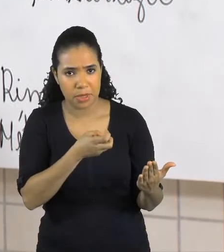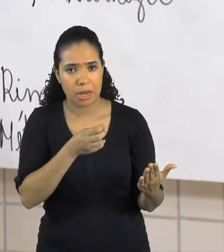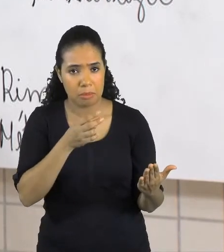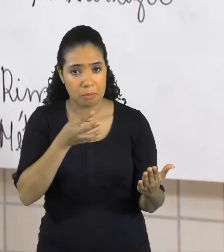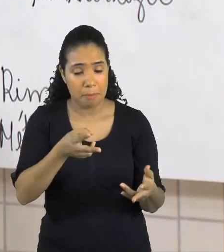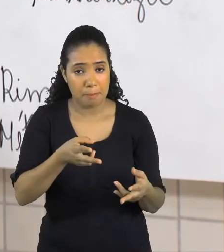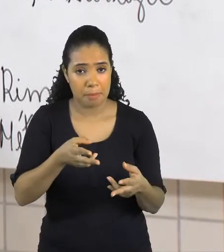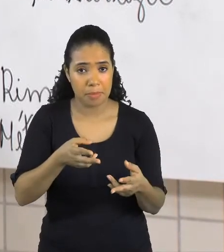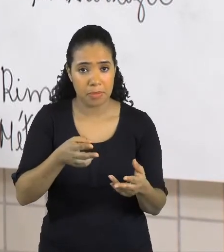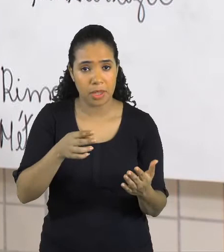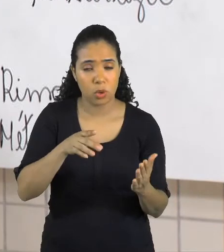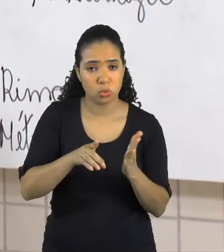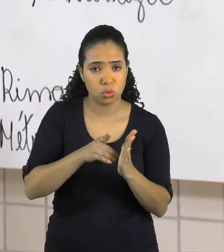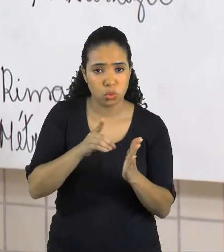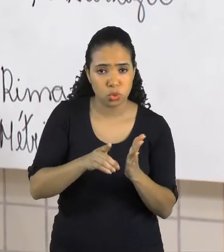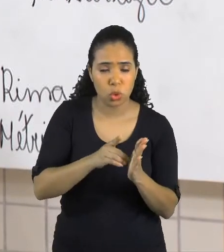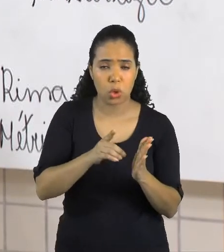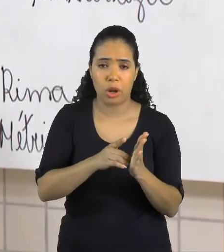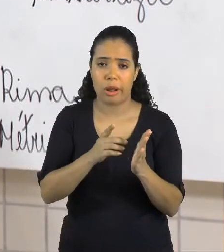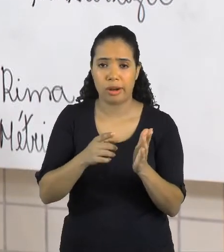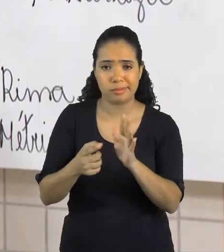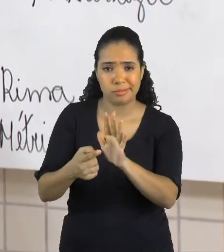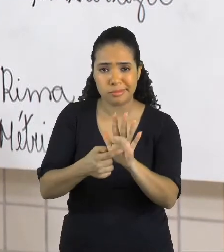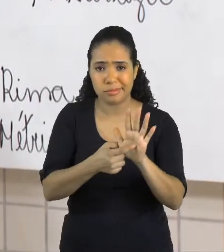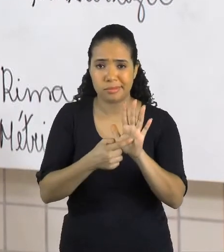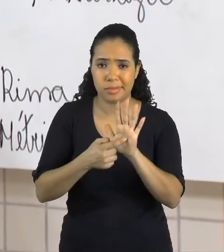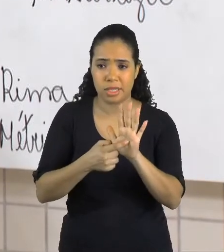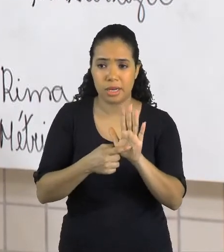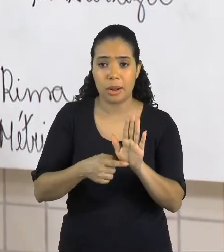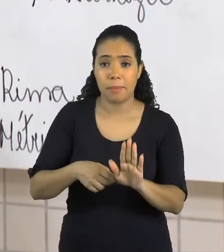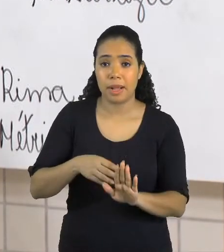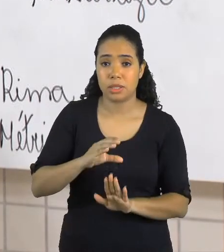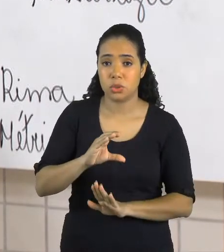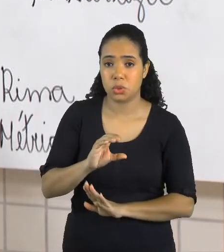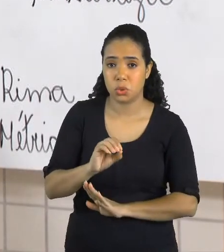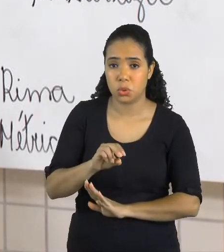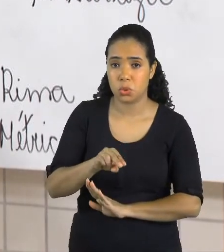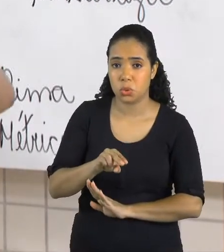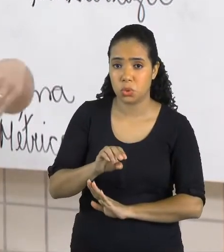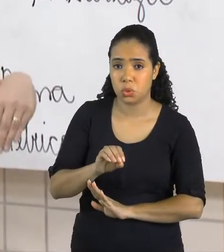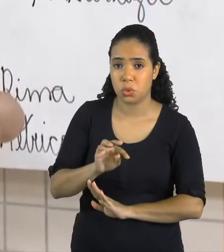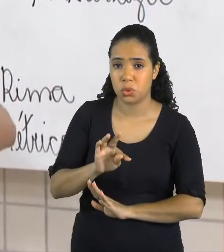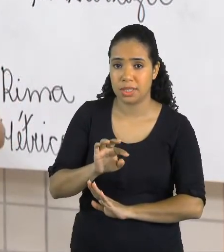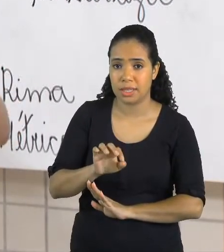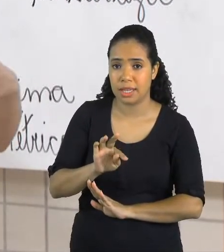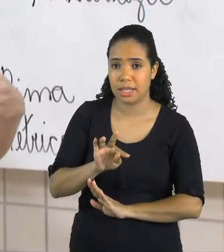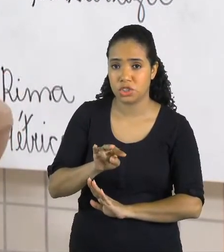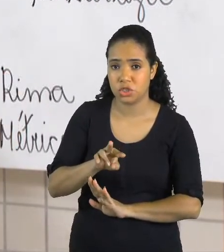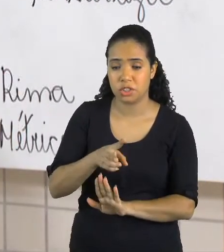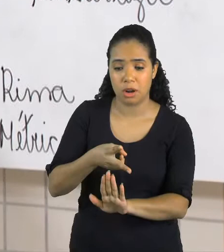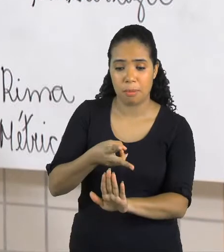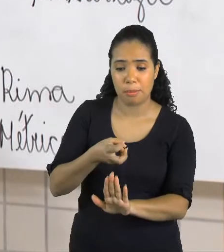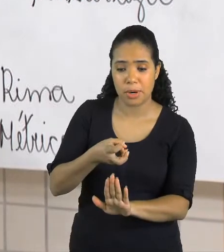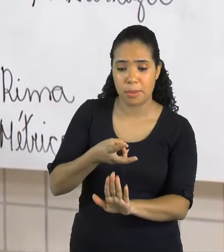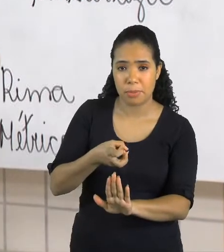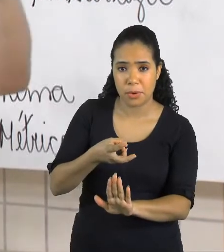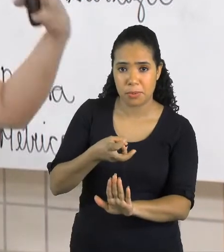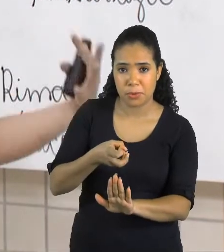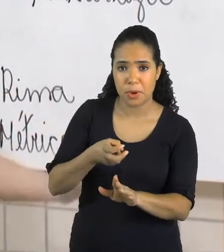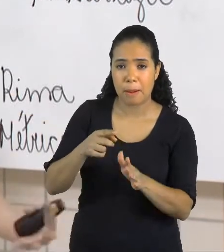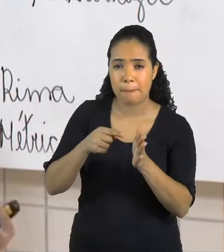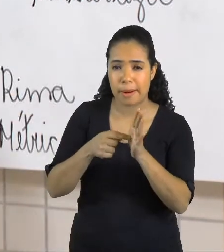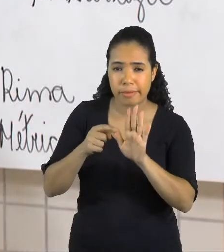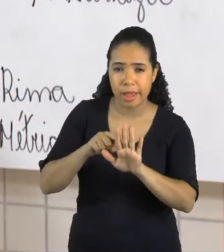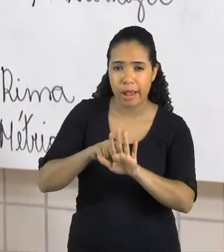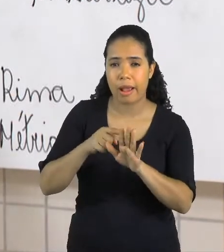Sentido ali do dicionário, sentido literal. A linguagem conotativa é uma linguagem que utiliza o sentido figurado, utiliza figuras